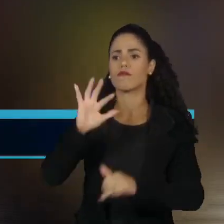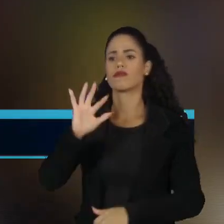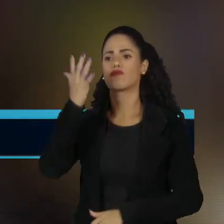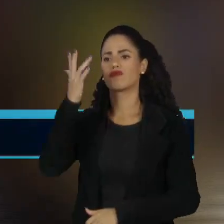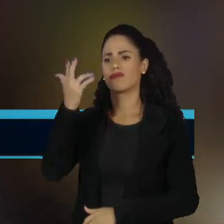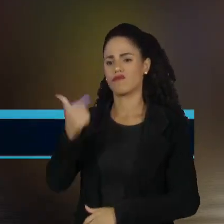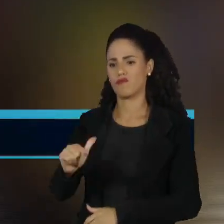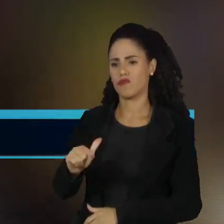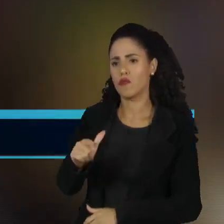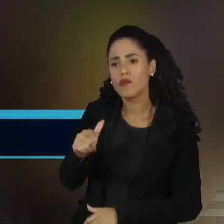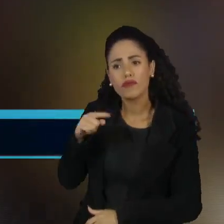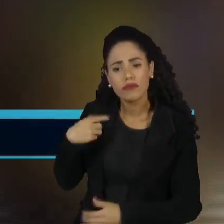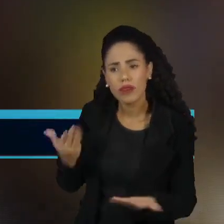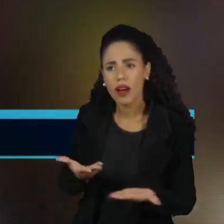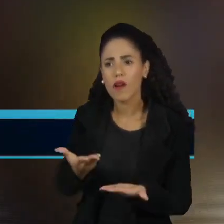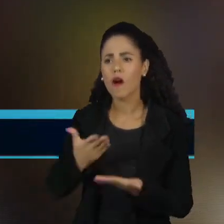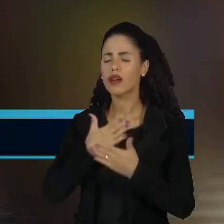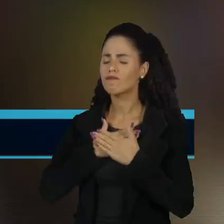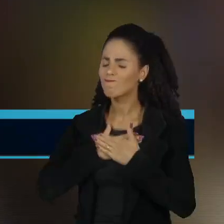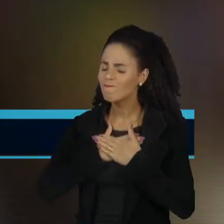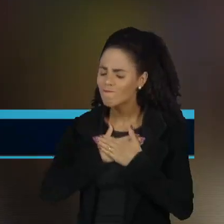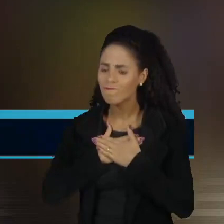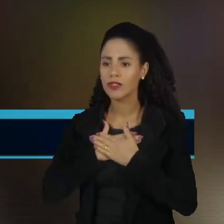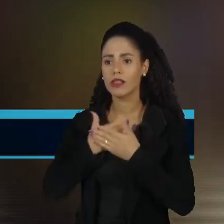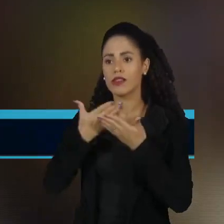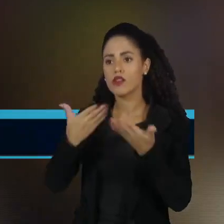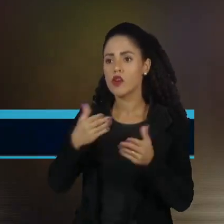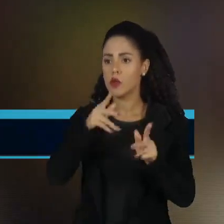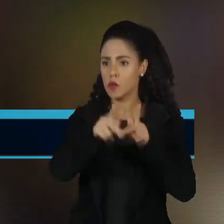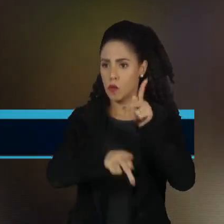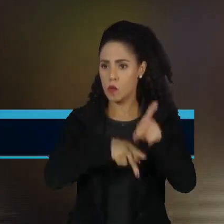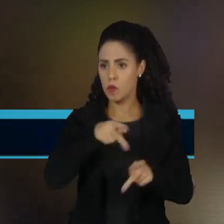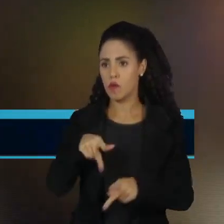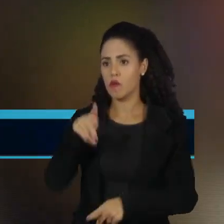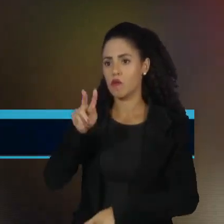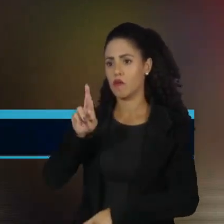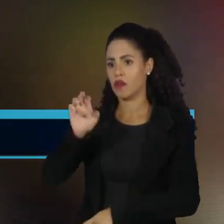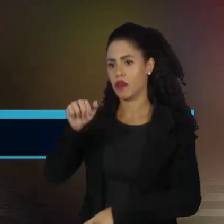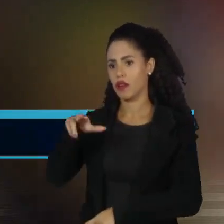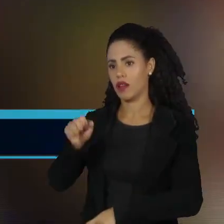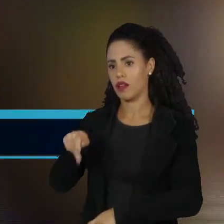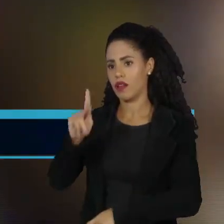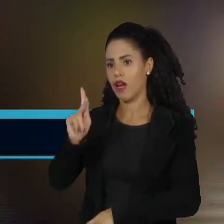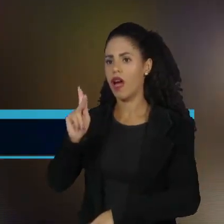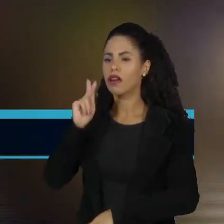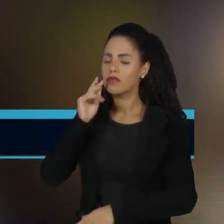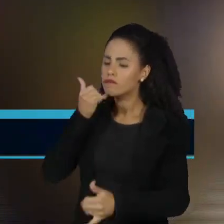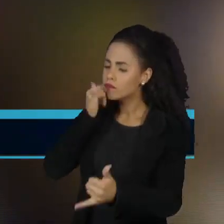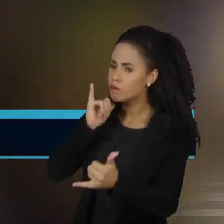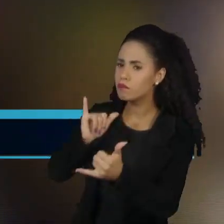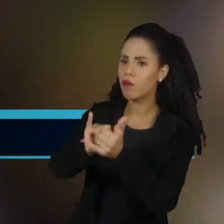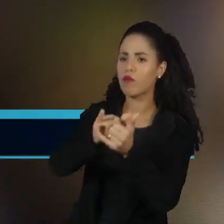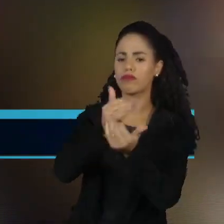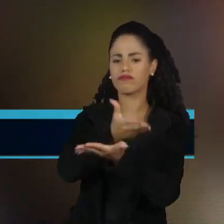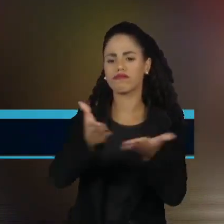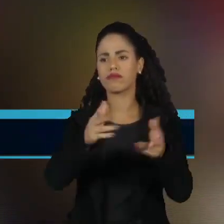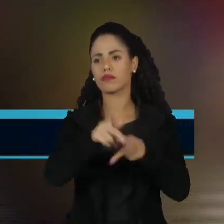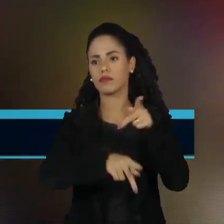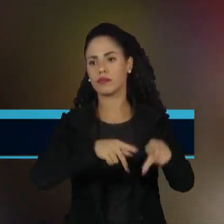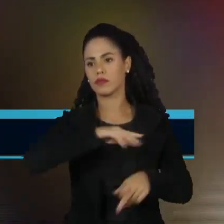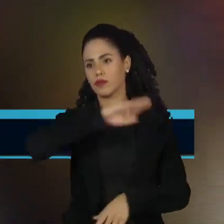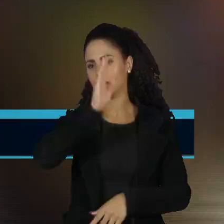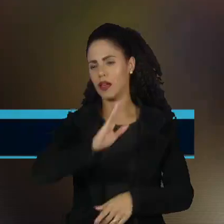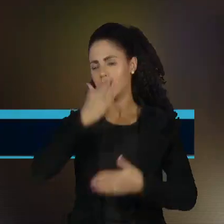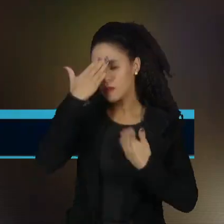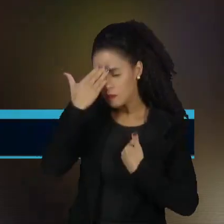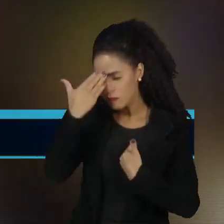momento solene, declaro o povo Krenak anistiado político coletivo brasileiro.